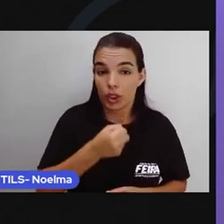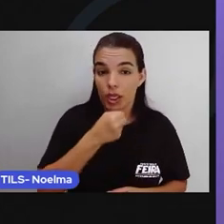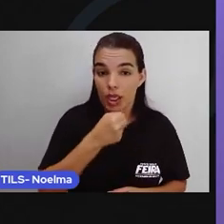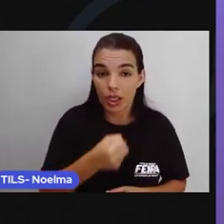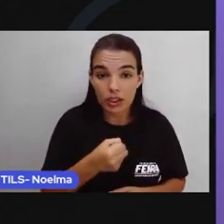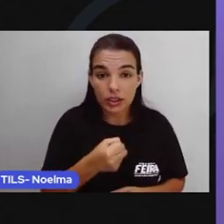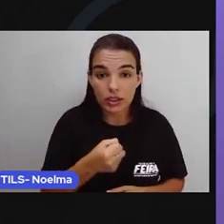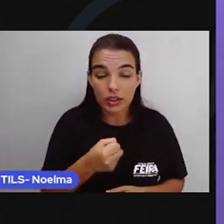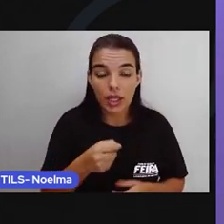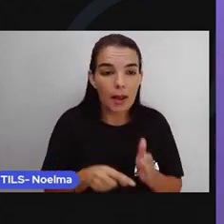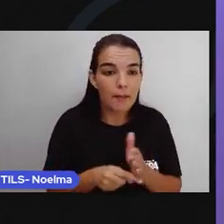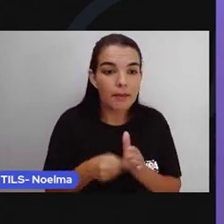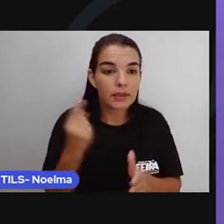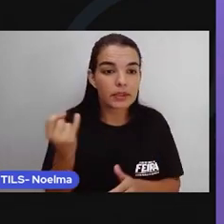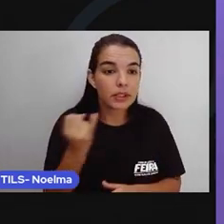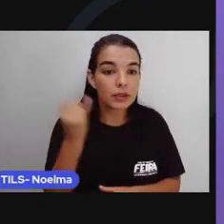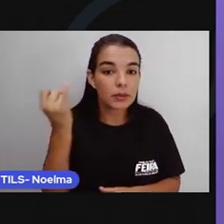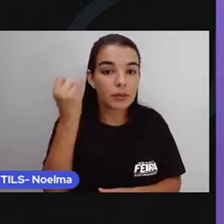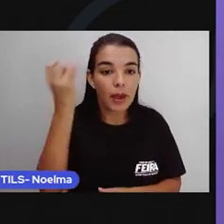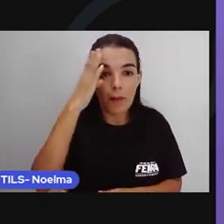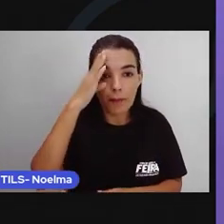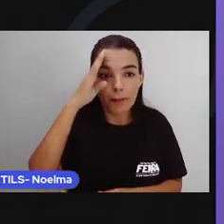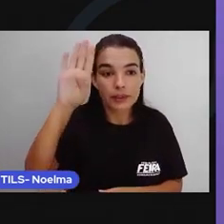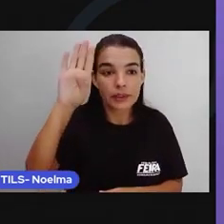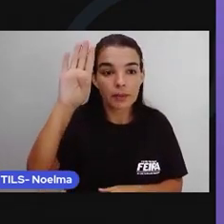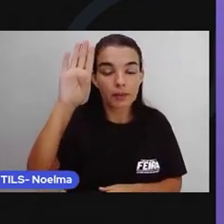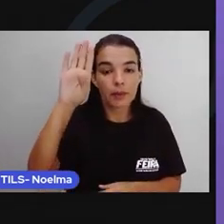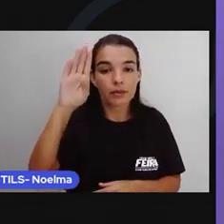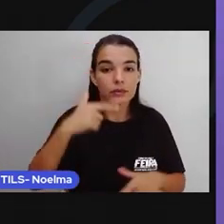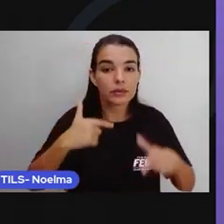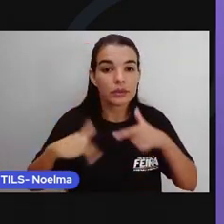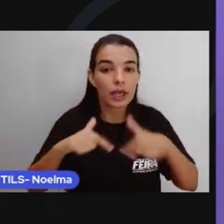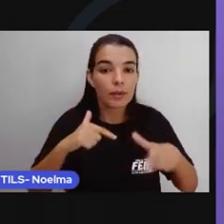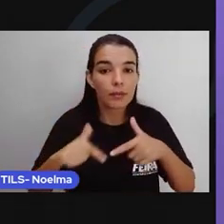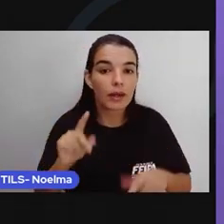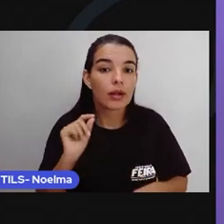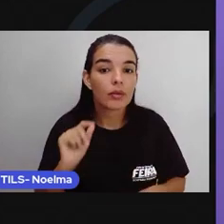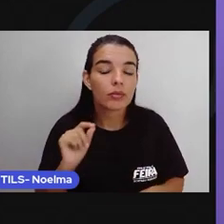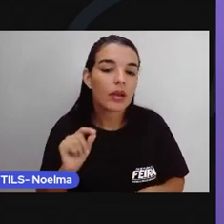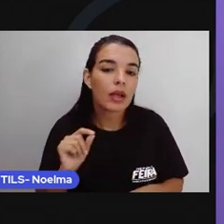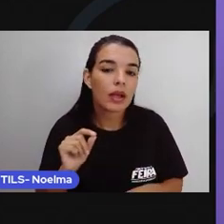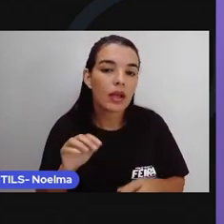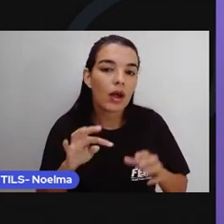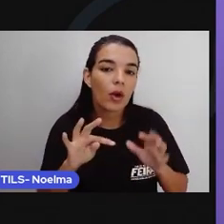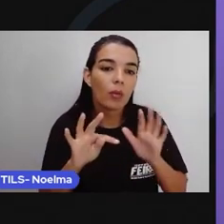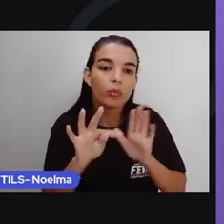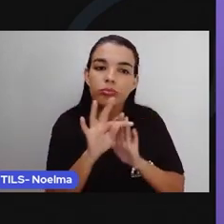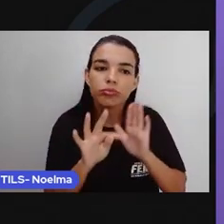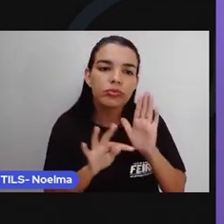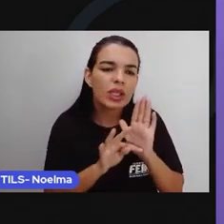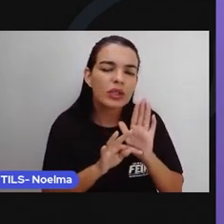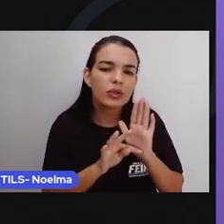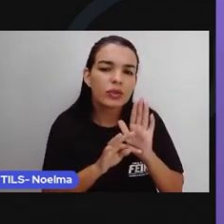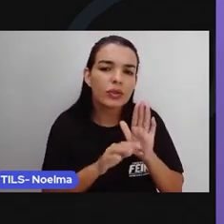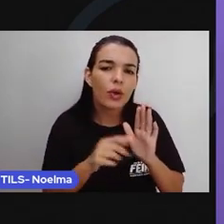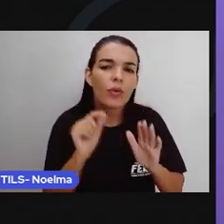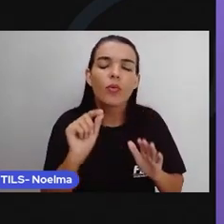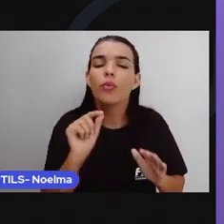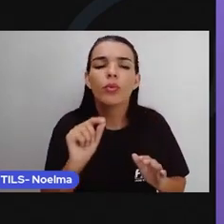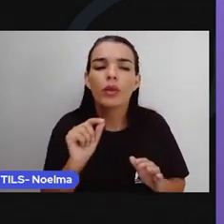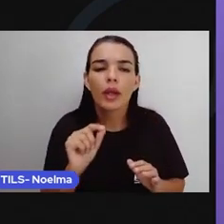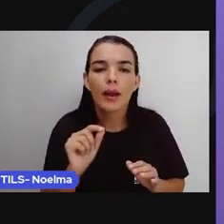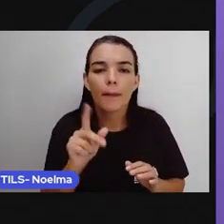principais trabalhos desenvolver um texto que seja fluido, um texto que não seja prolixo. Para quem não sabe, prolixo é